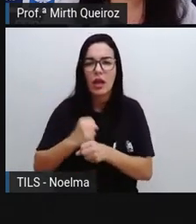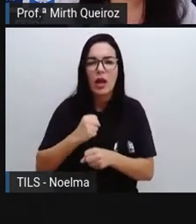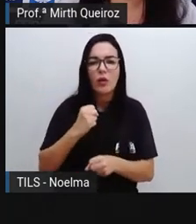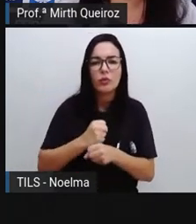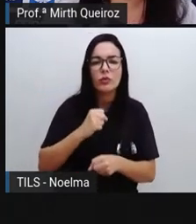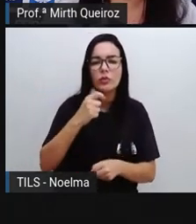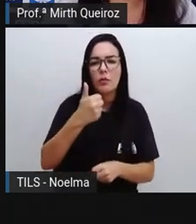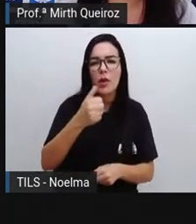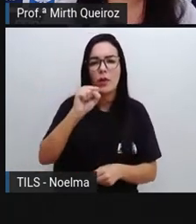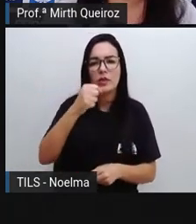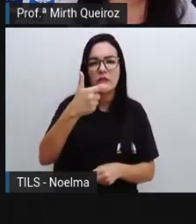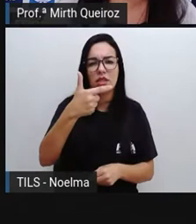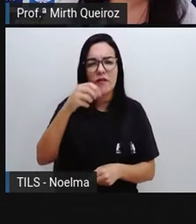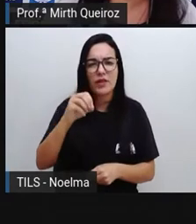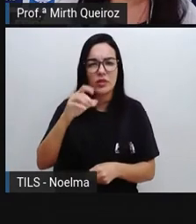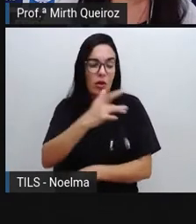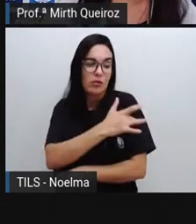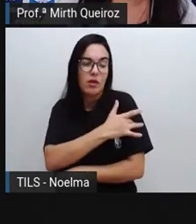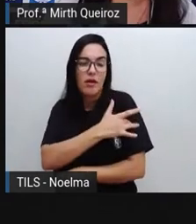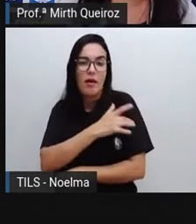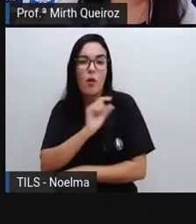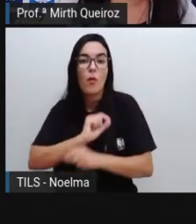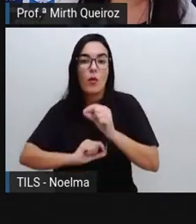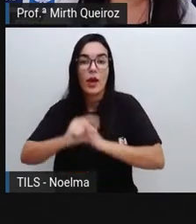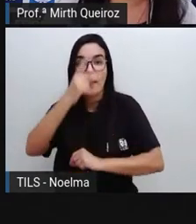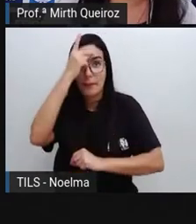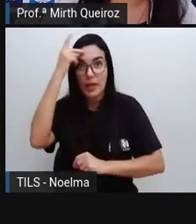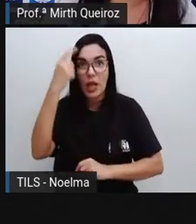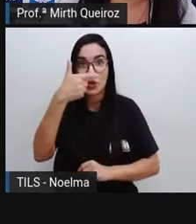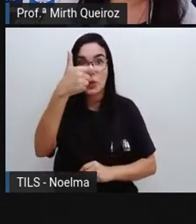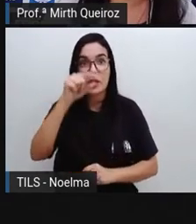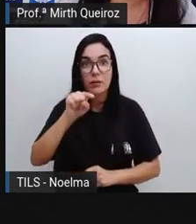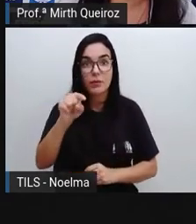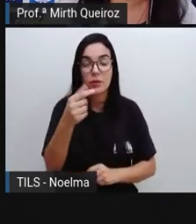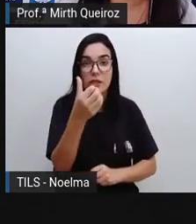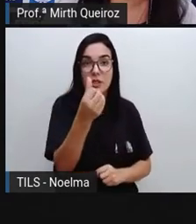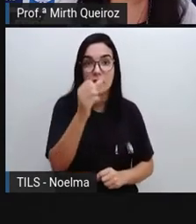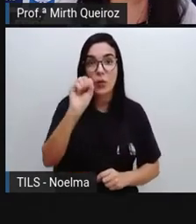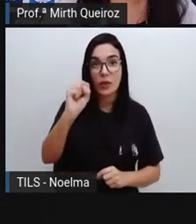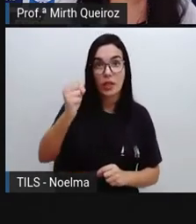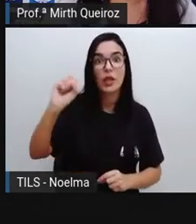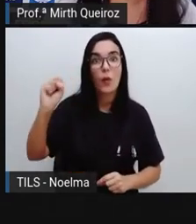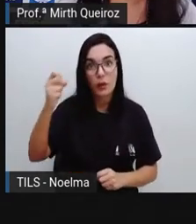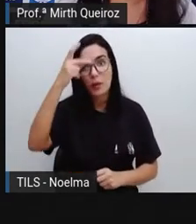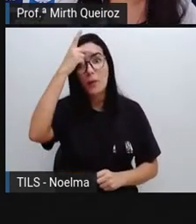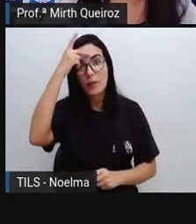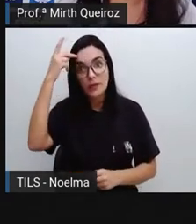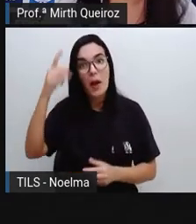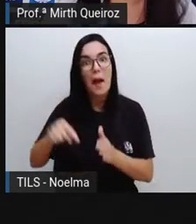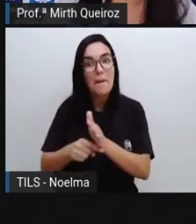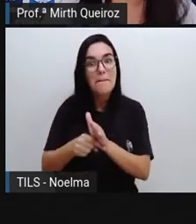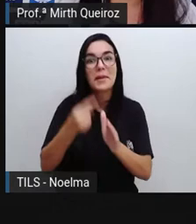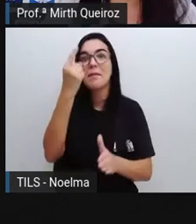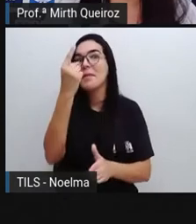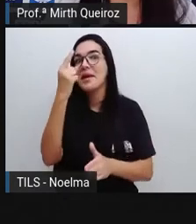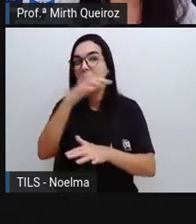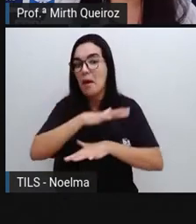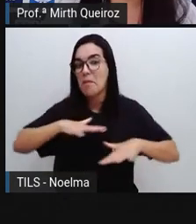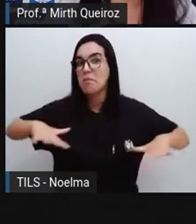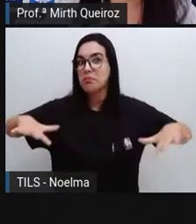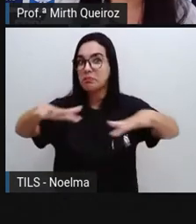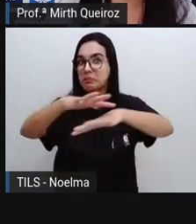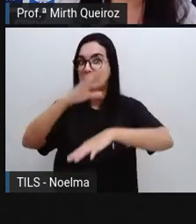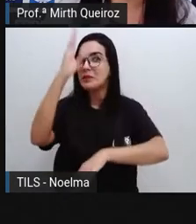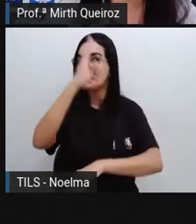.820, indica a vacinação de 2.688 pessoas, a primeira em massa no